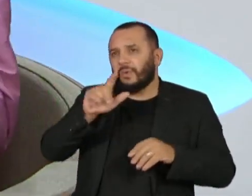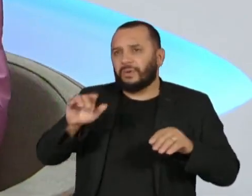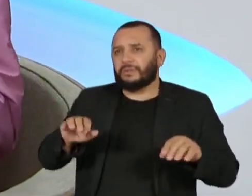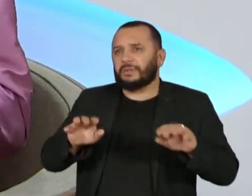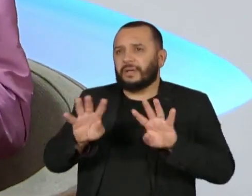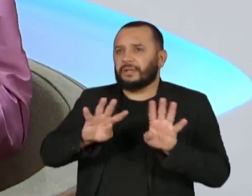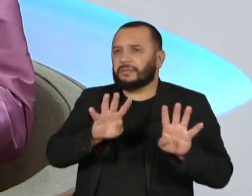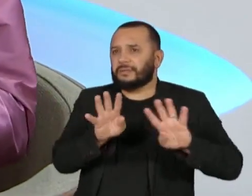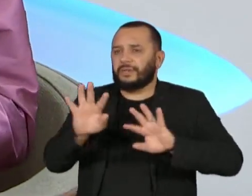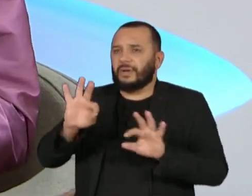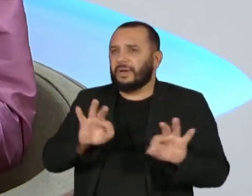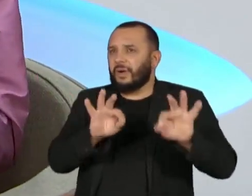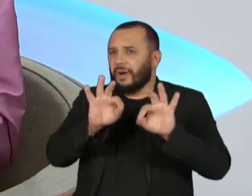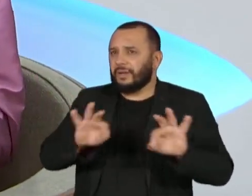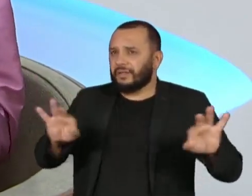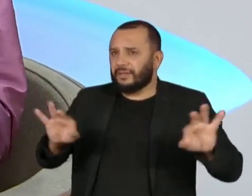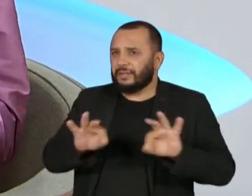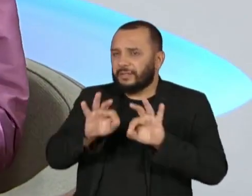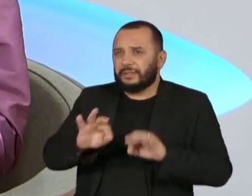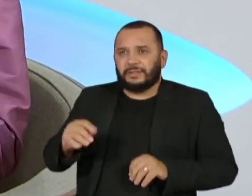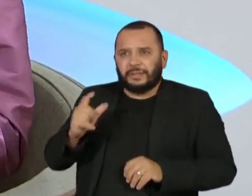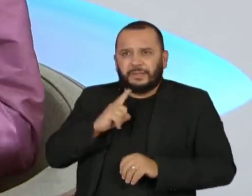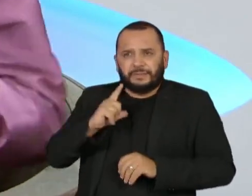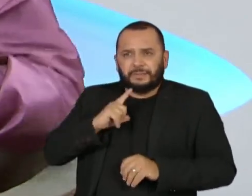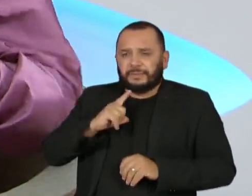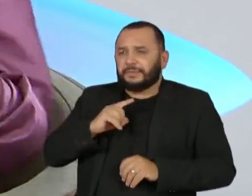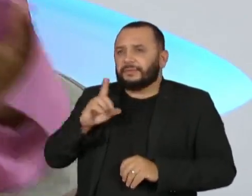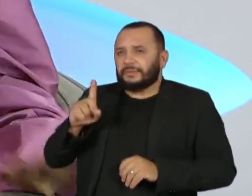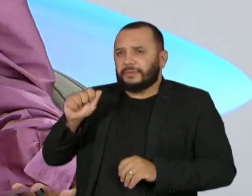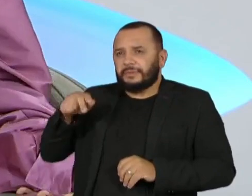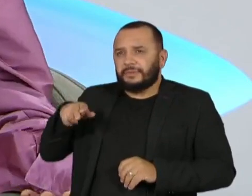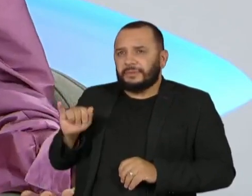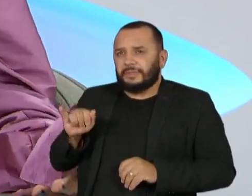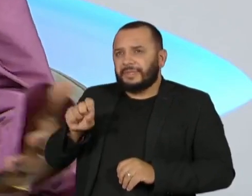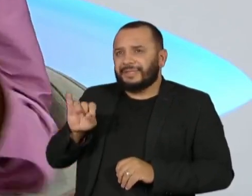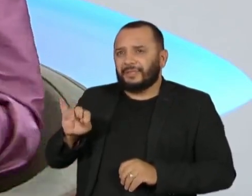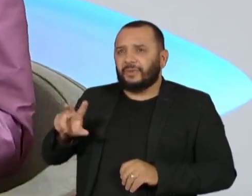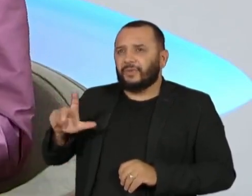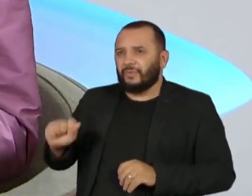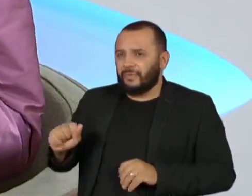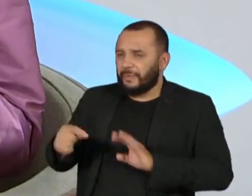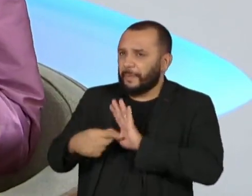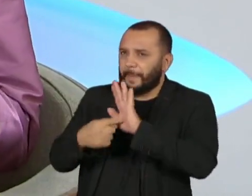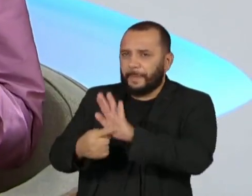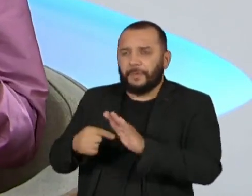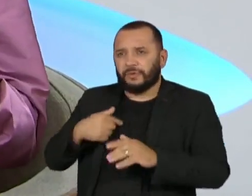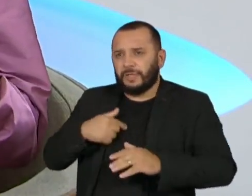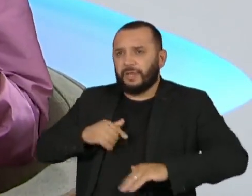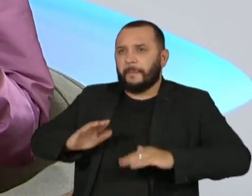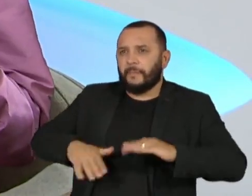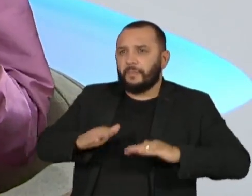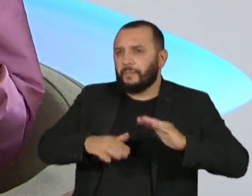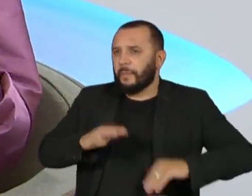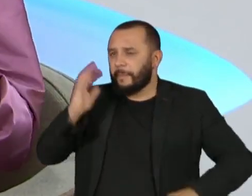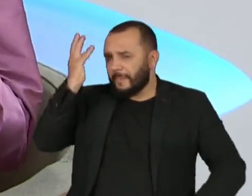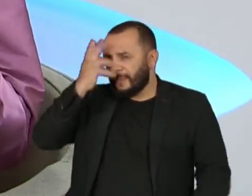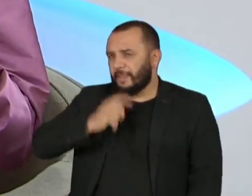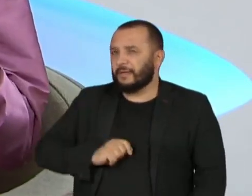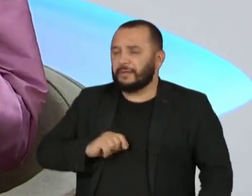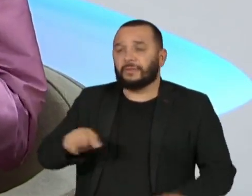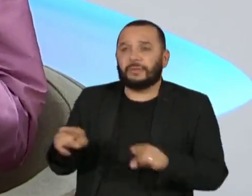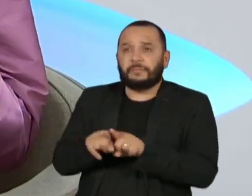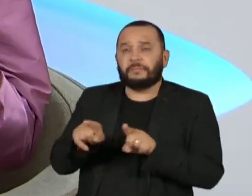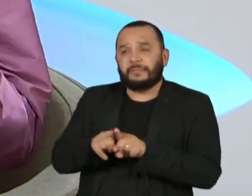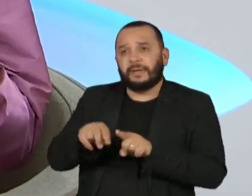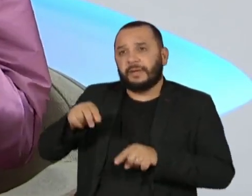Leite, a gente tem tanto o Badé quanto o Denis Silva trazendo percussões belíssimas, o Wilboni